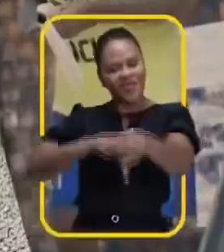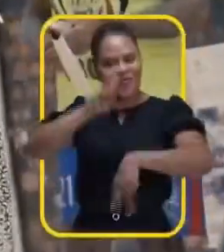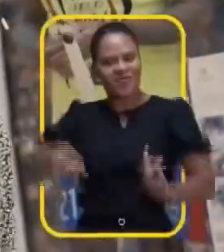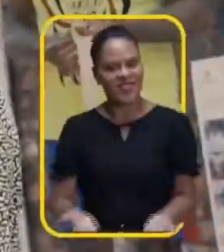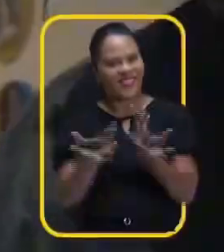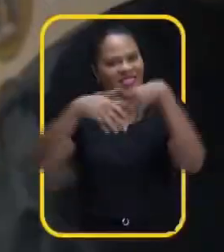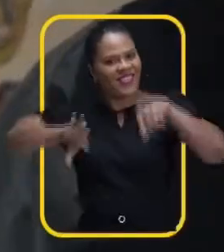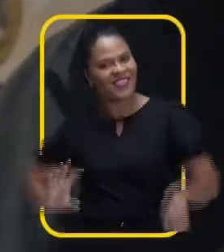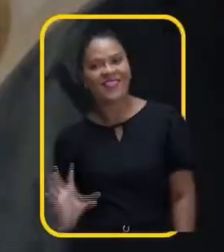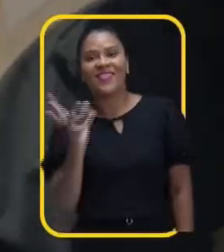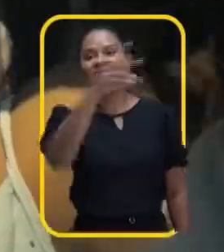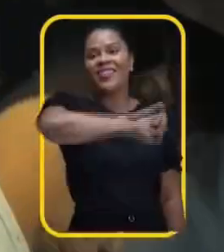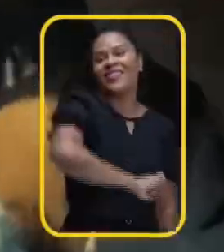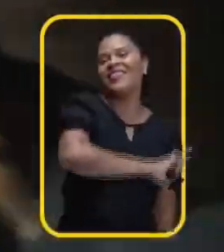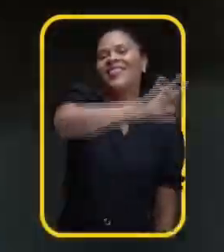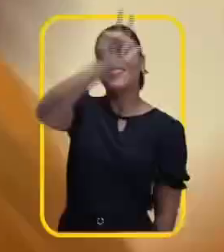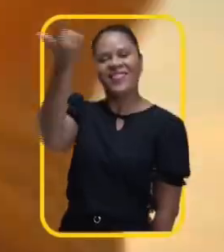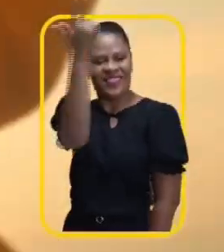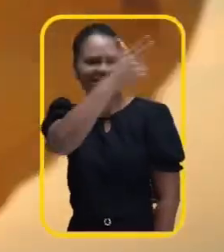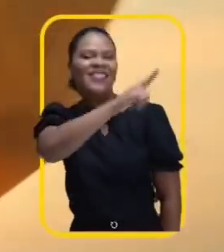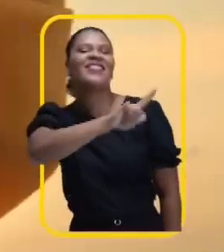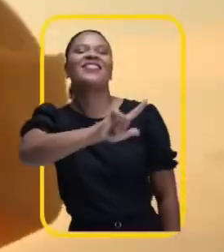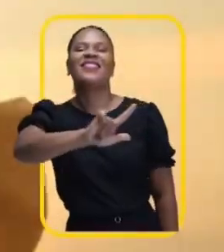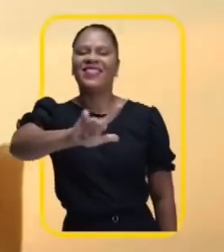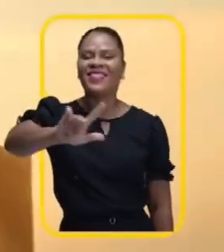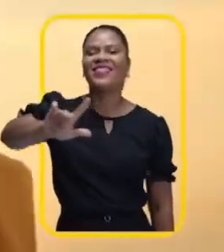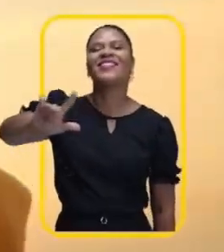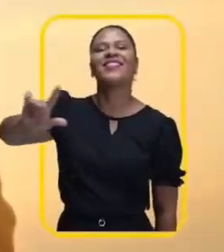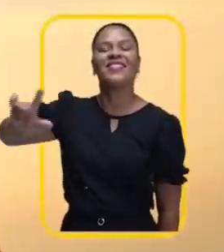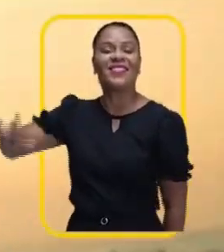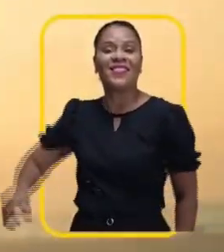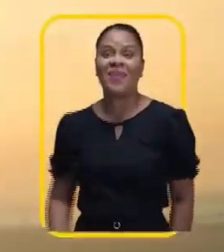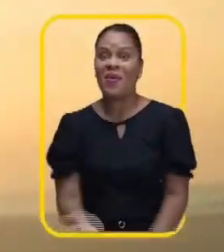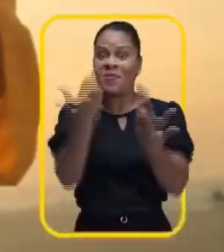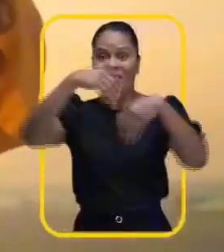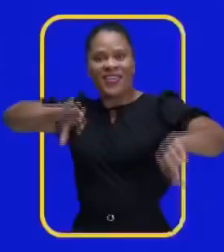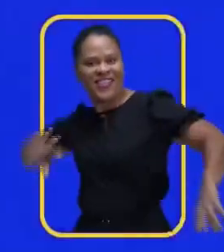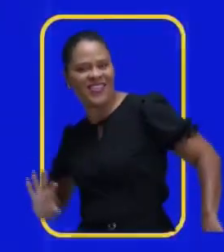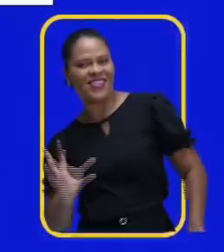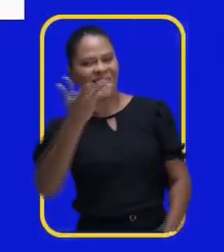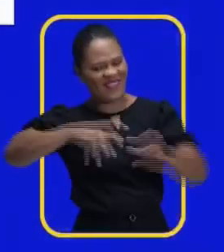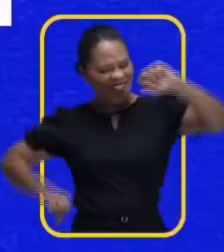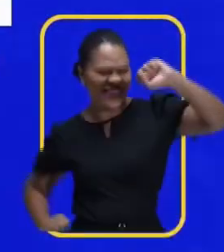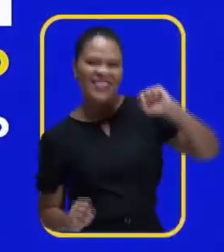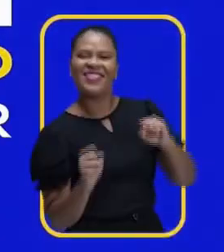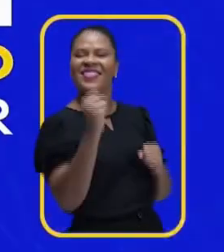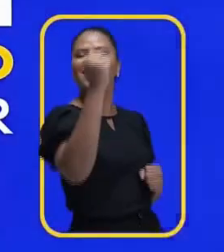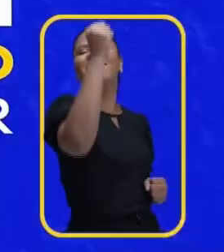Duarte do povo, bora resolver, sorrir de novo. Bora resolver!